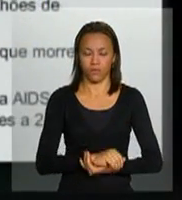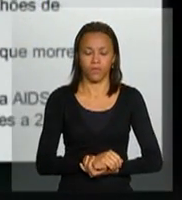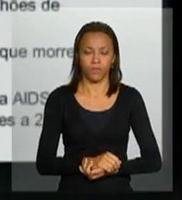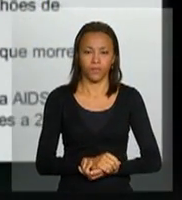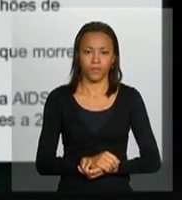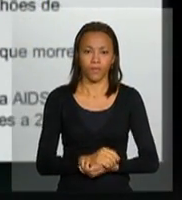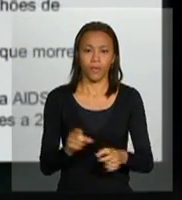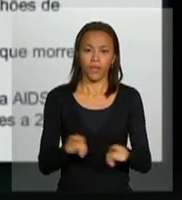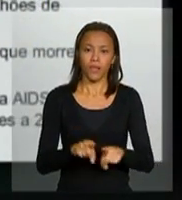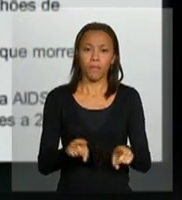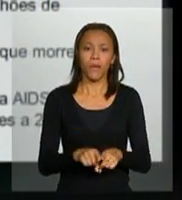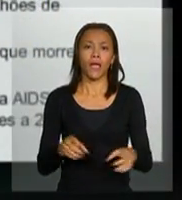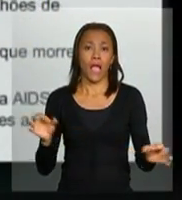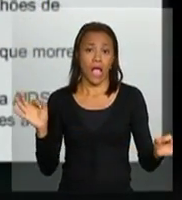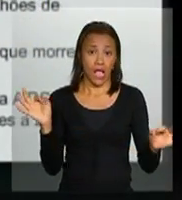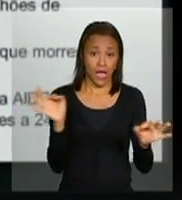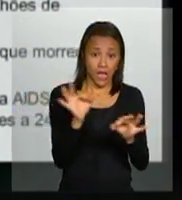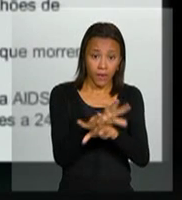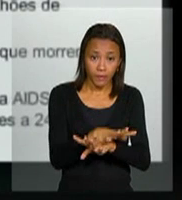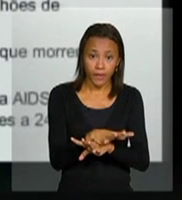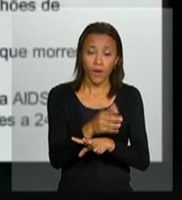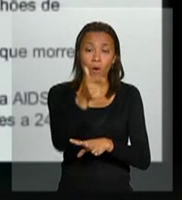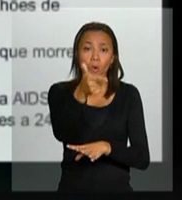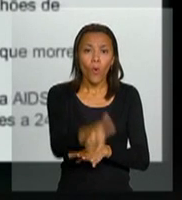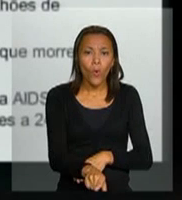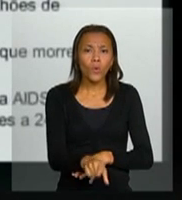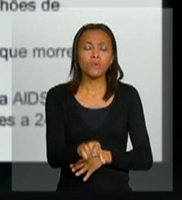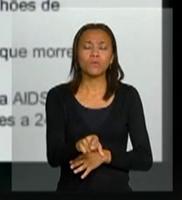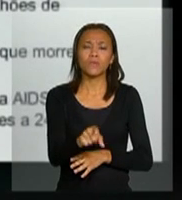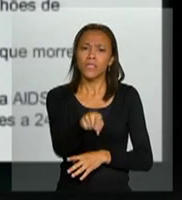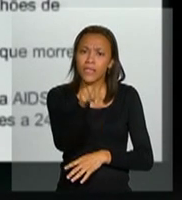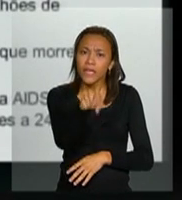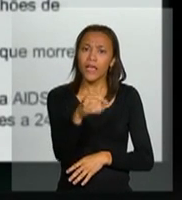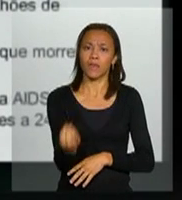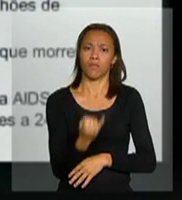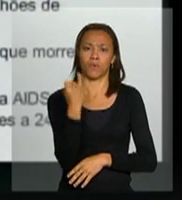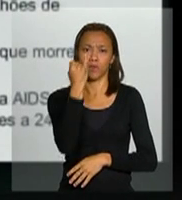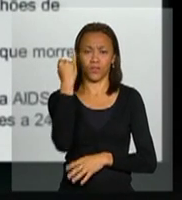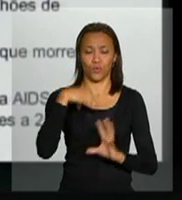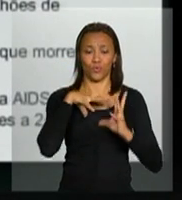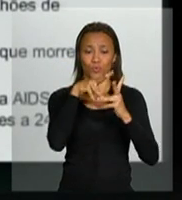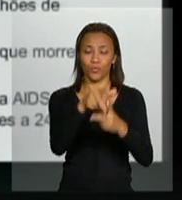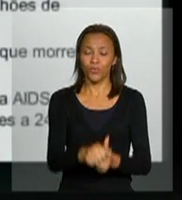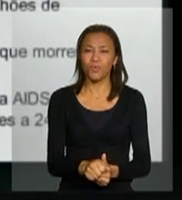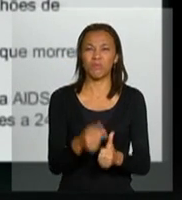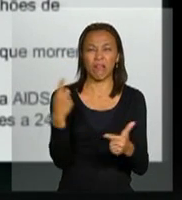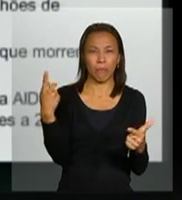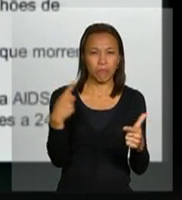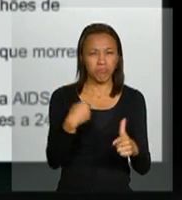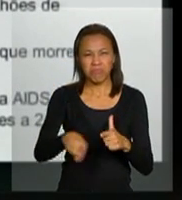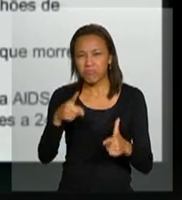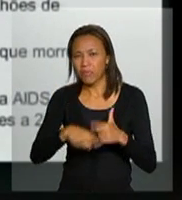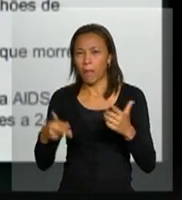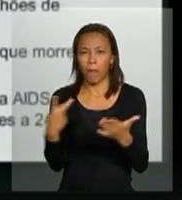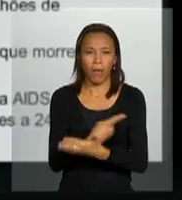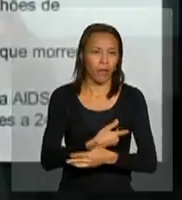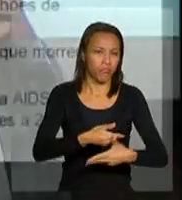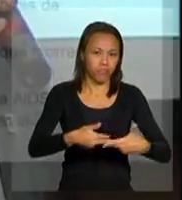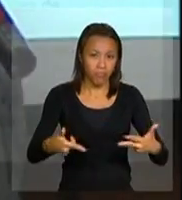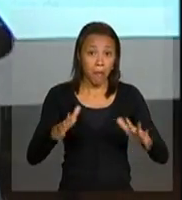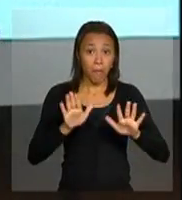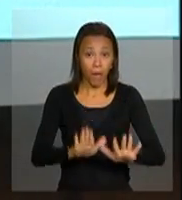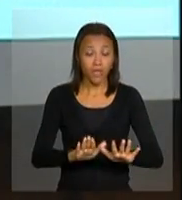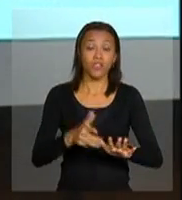Acabar com a lacuna de recursos globais, esse é um ponto importante, o mundo vive em crise, mas, felizmente, fechamos 2011